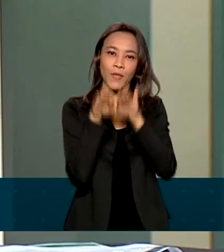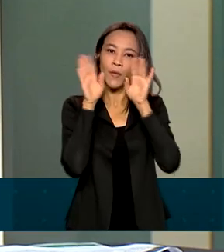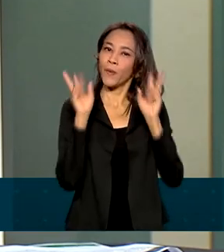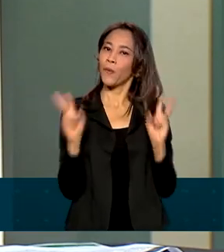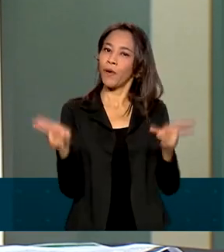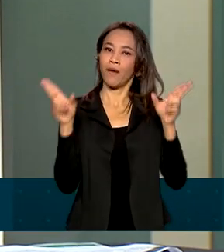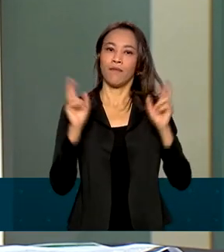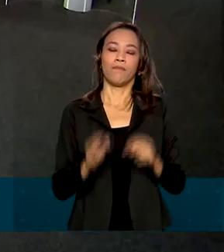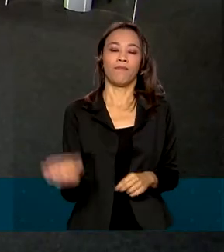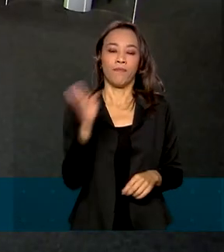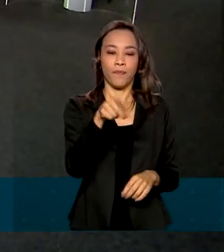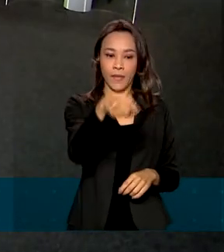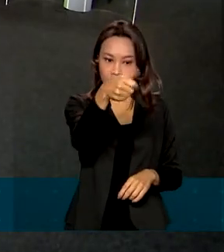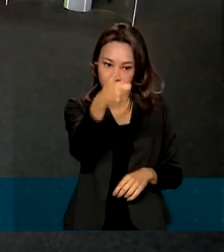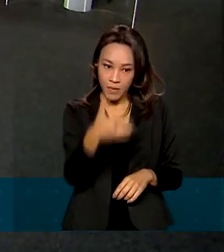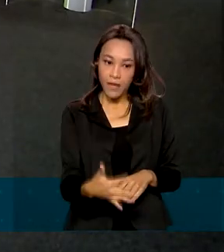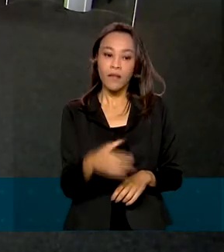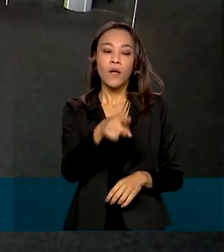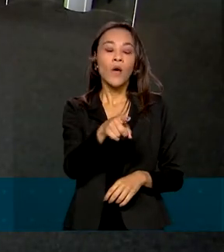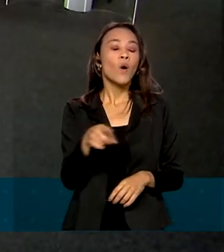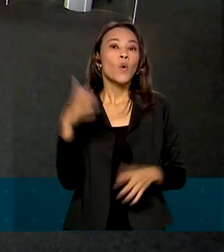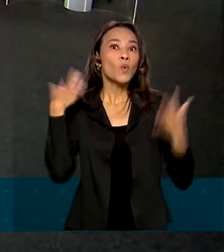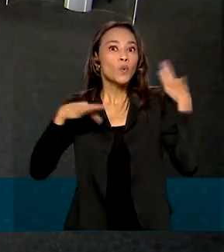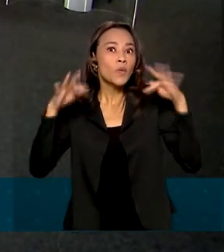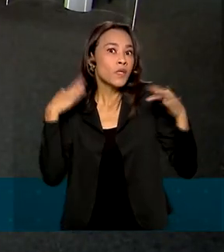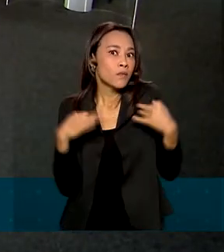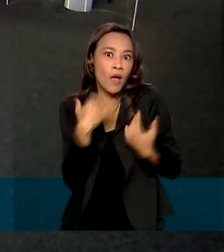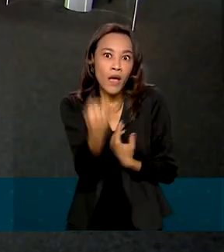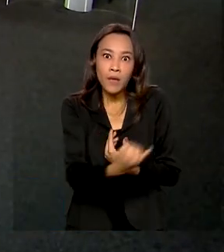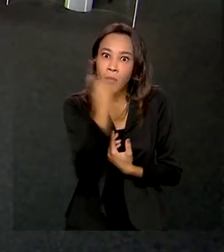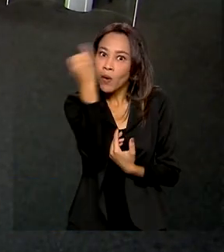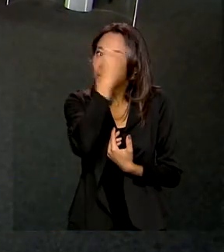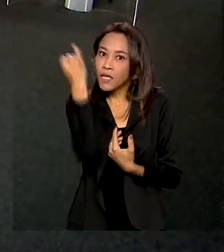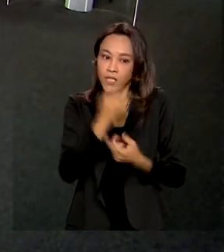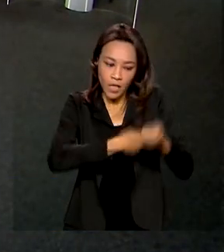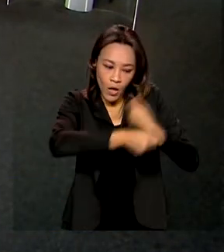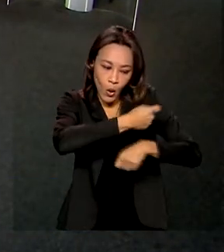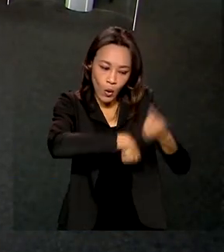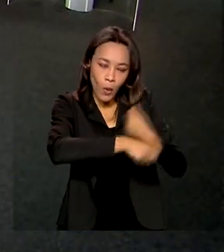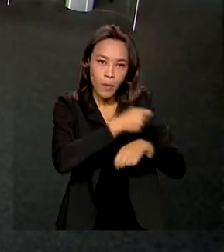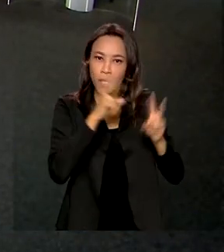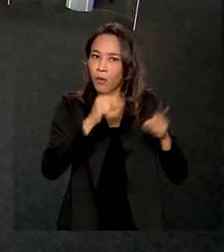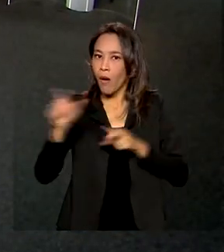pelo turismo. O turismo tem condição de ser tão importante na matriz econômica como o agronegócio.